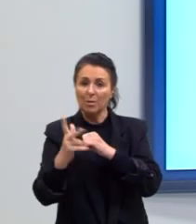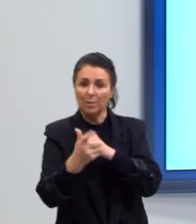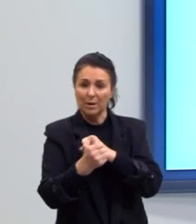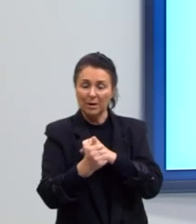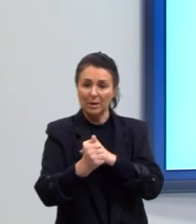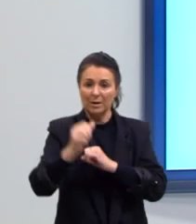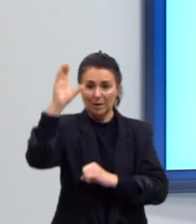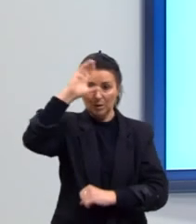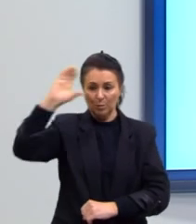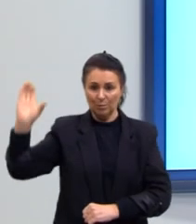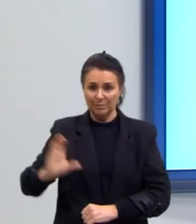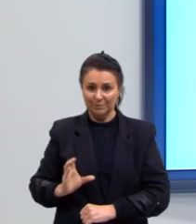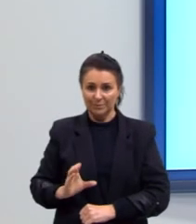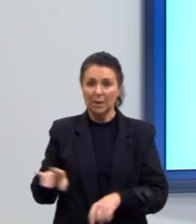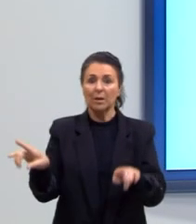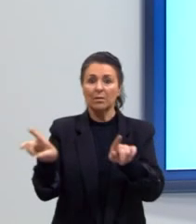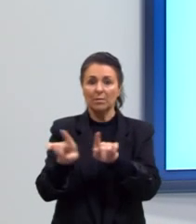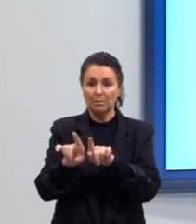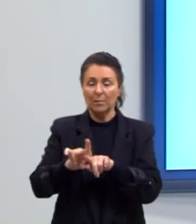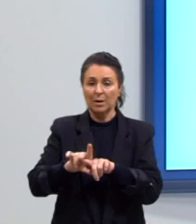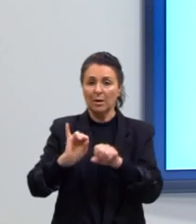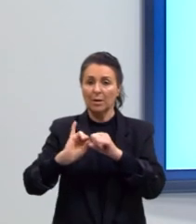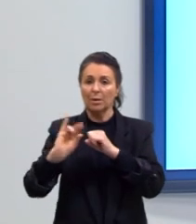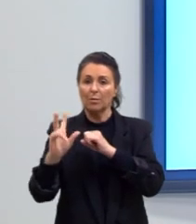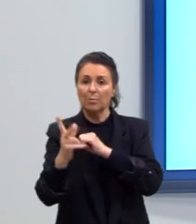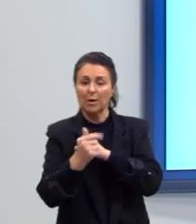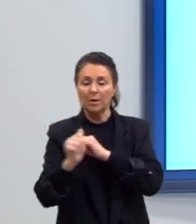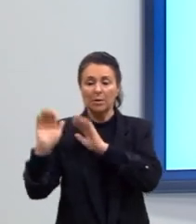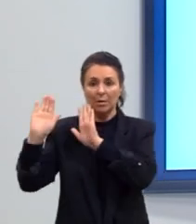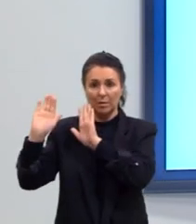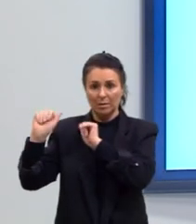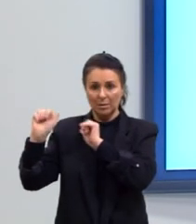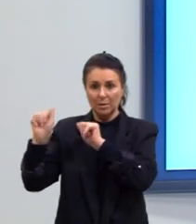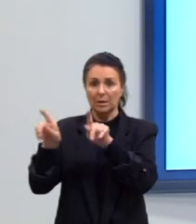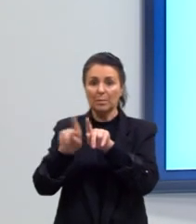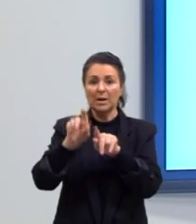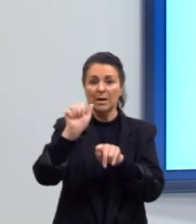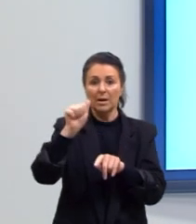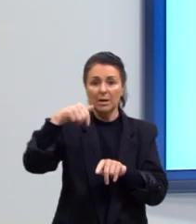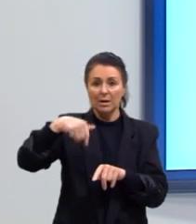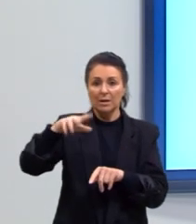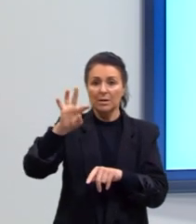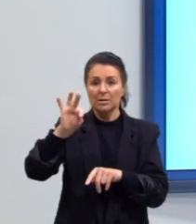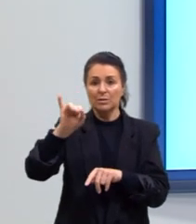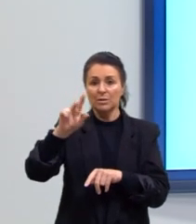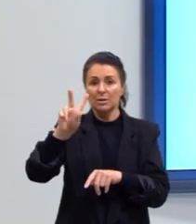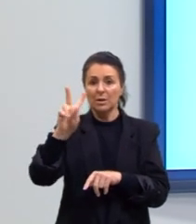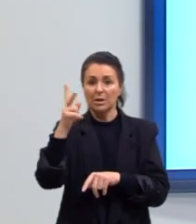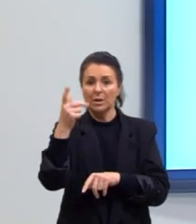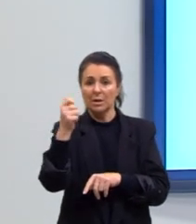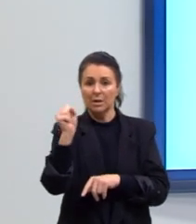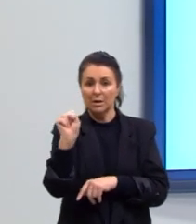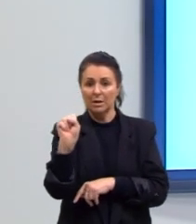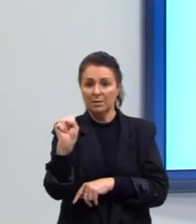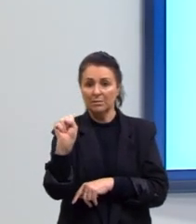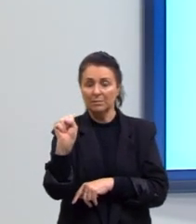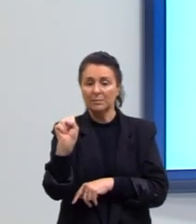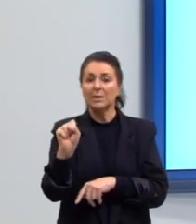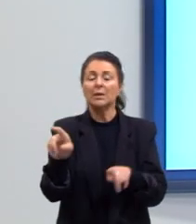de Espanhola. Ela fica nas Antilhas, também é chamada da região das Antilhas.